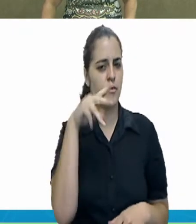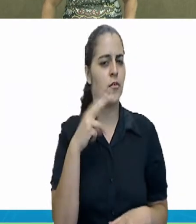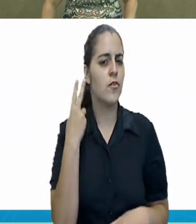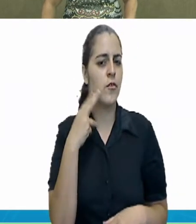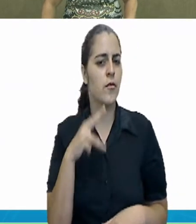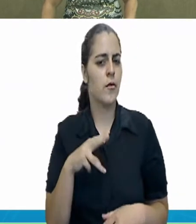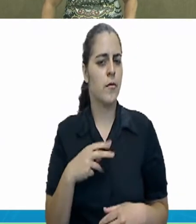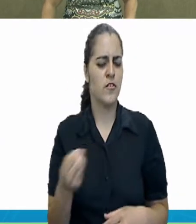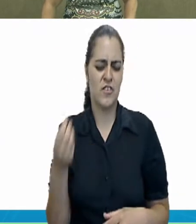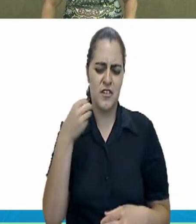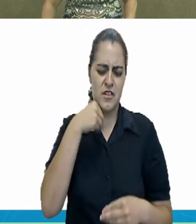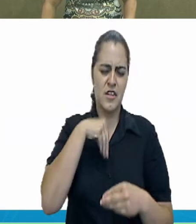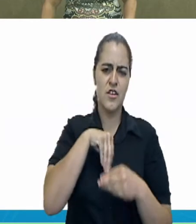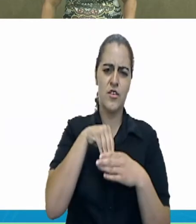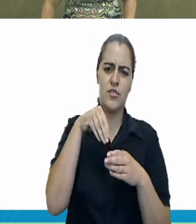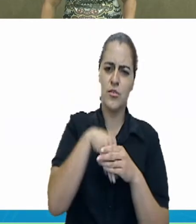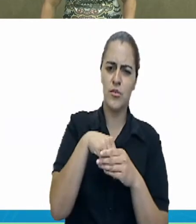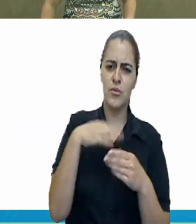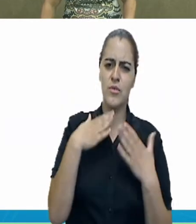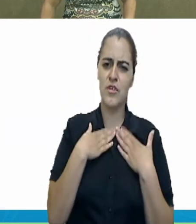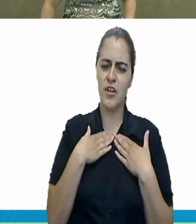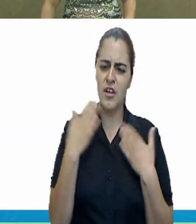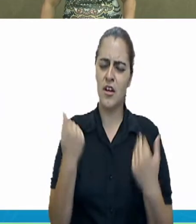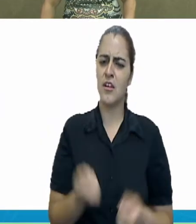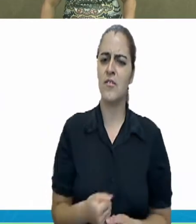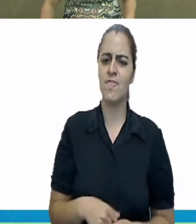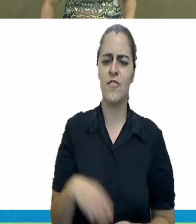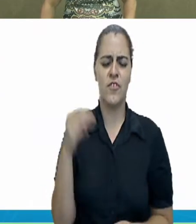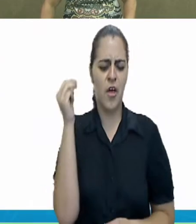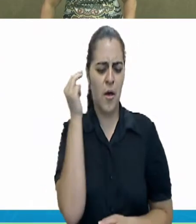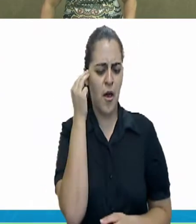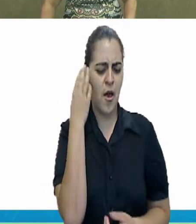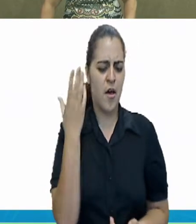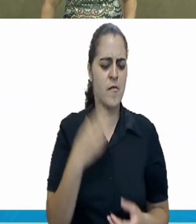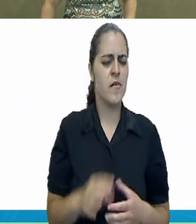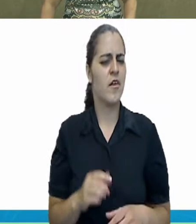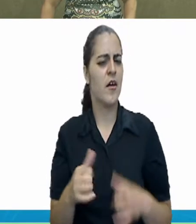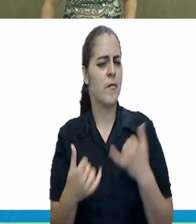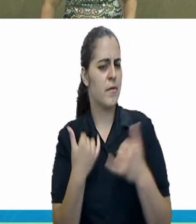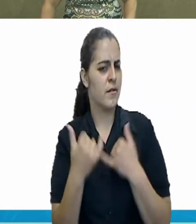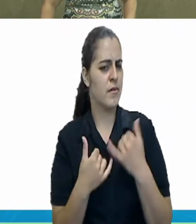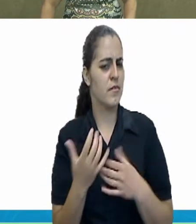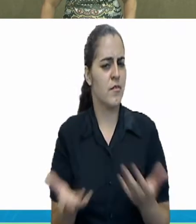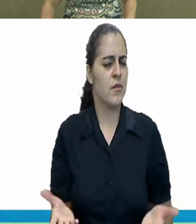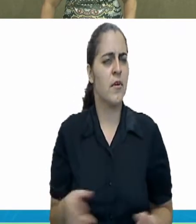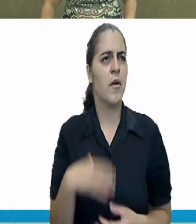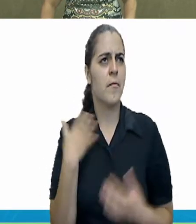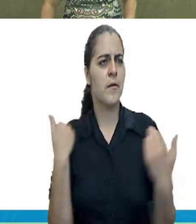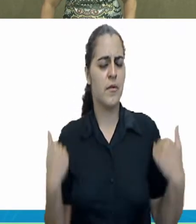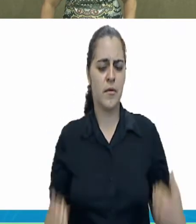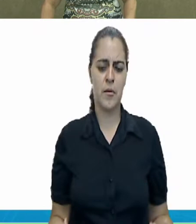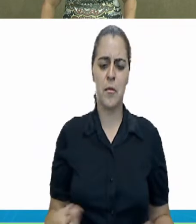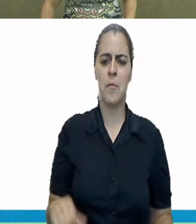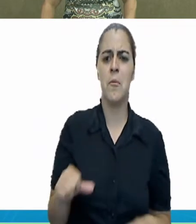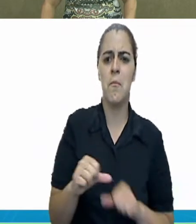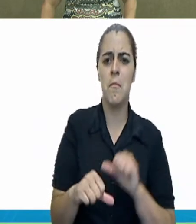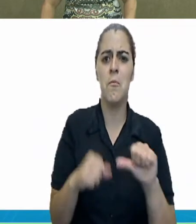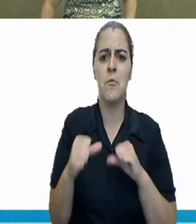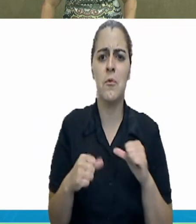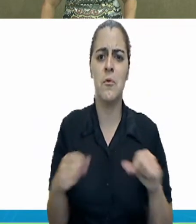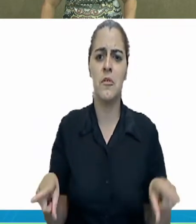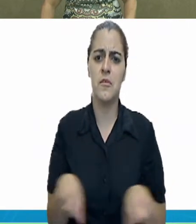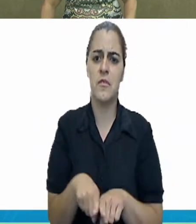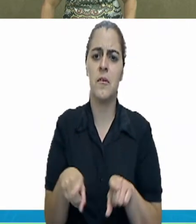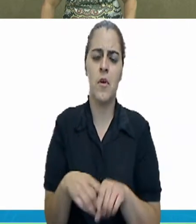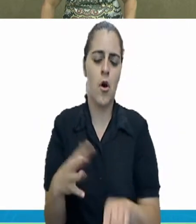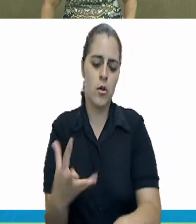De dentro dela. Divertidamente, mostra o que acontece no corpo dela quando ela